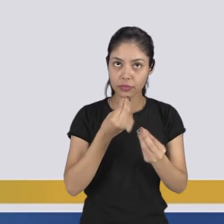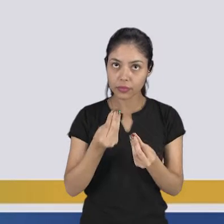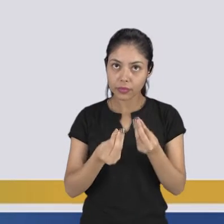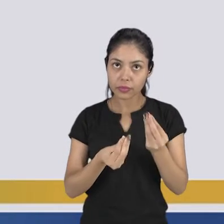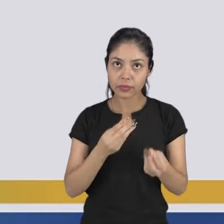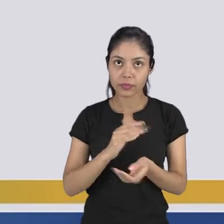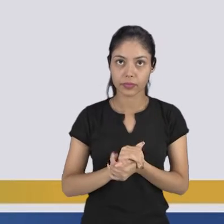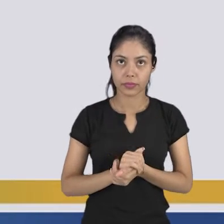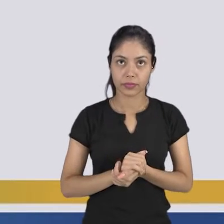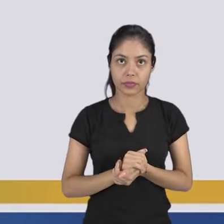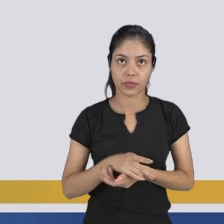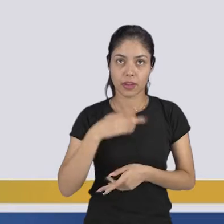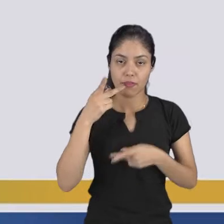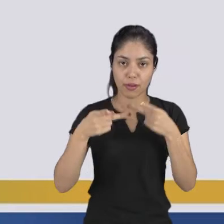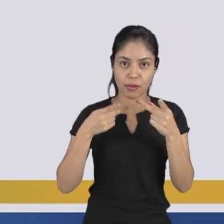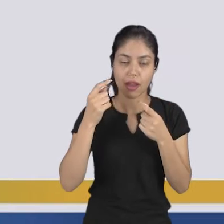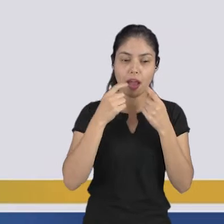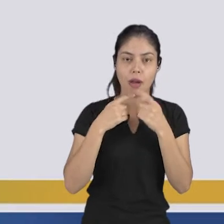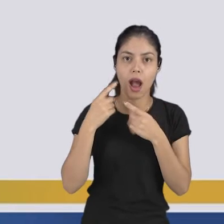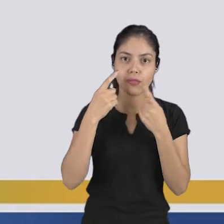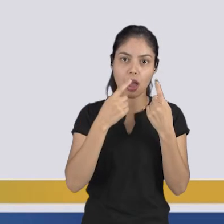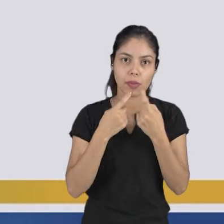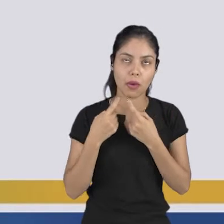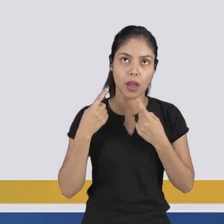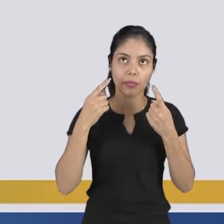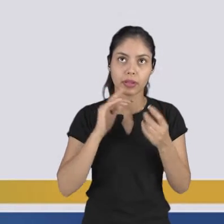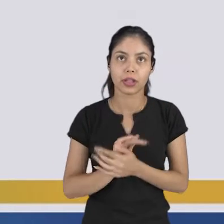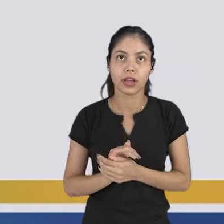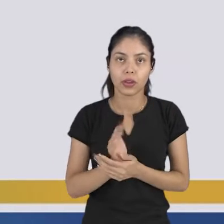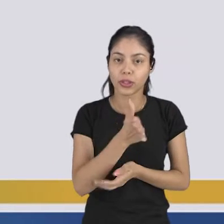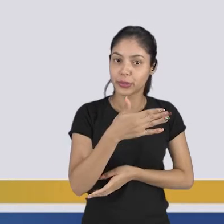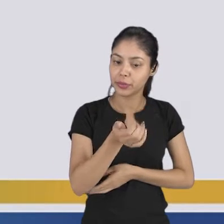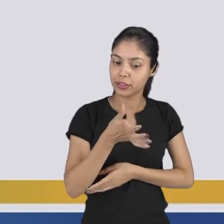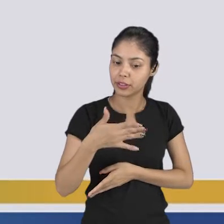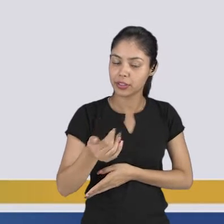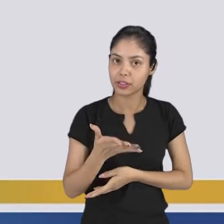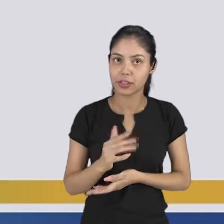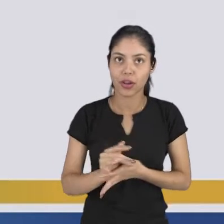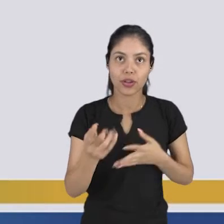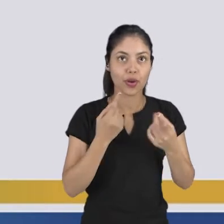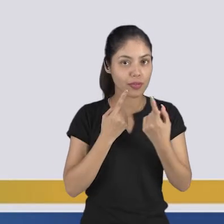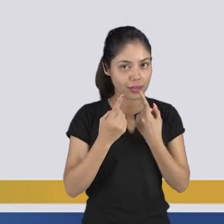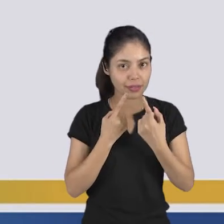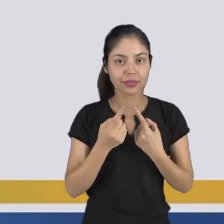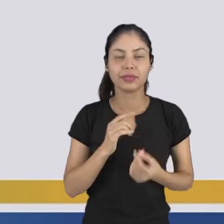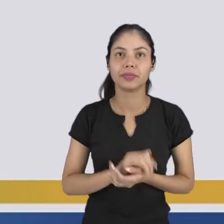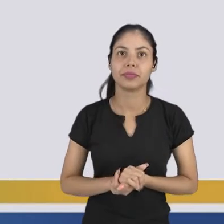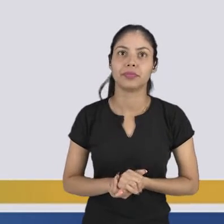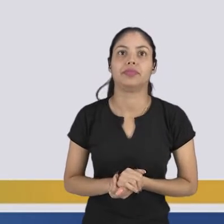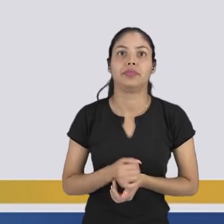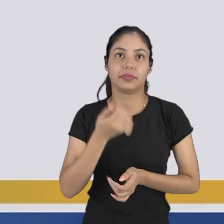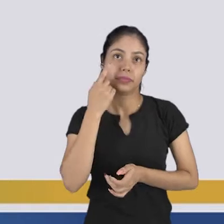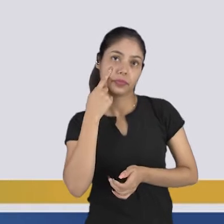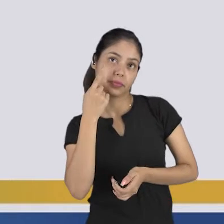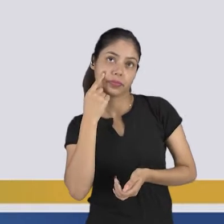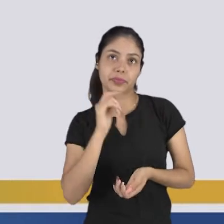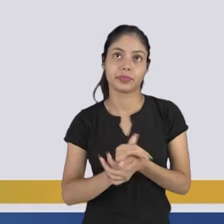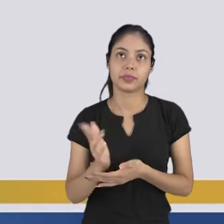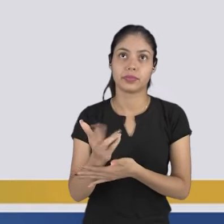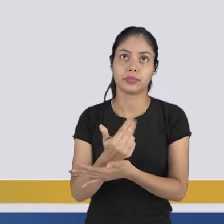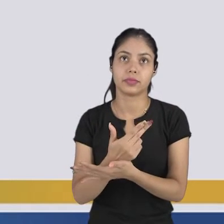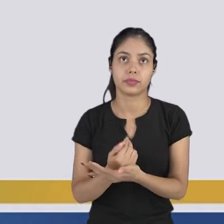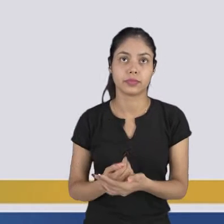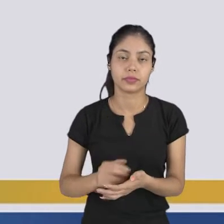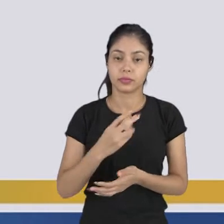se manipulando, vai se mexendo, a boca vai mexendo, os peixinhos estão conversando. Então observe que é uma arte